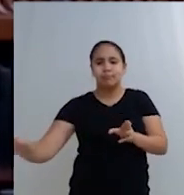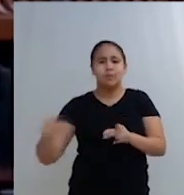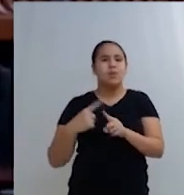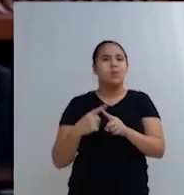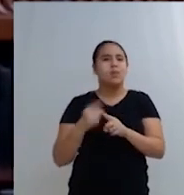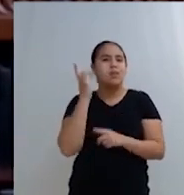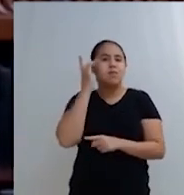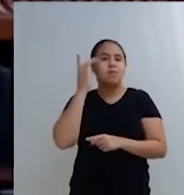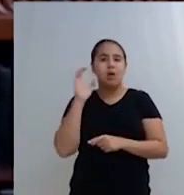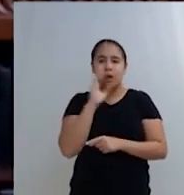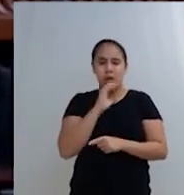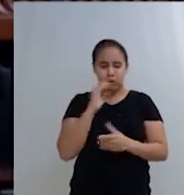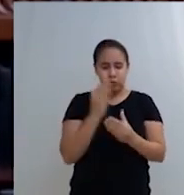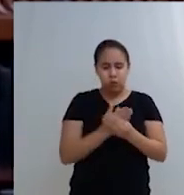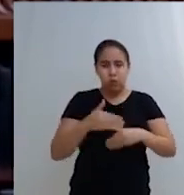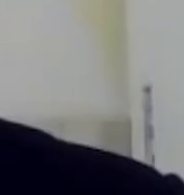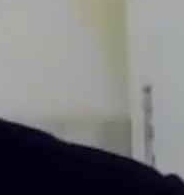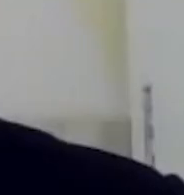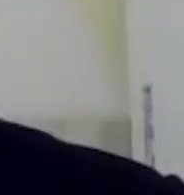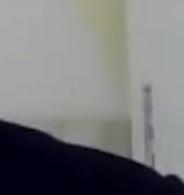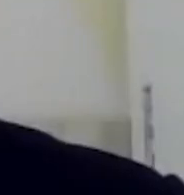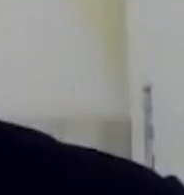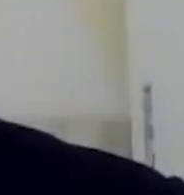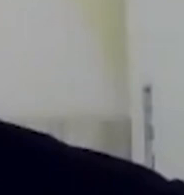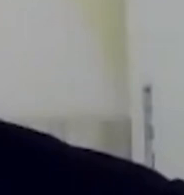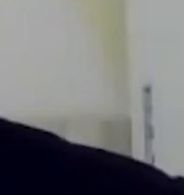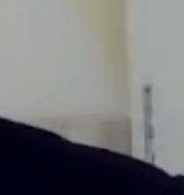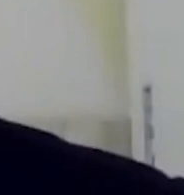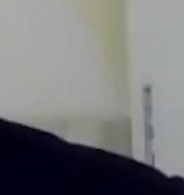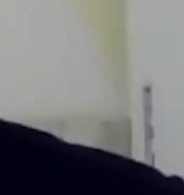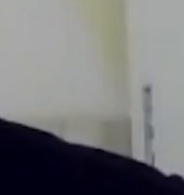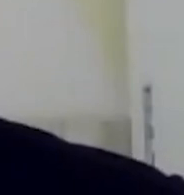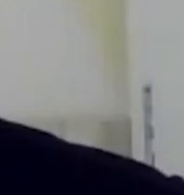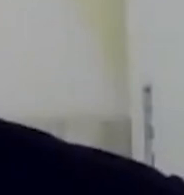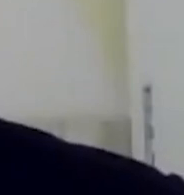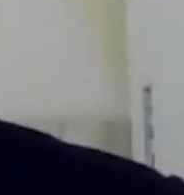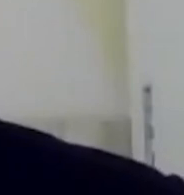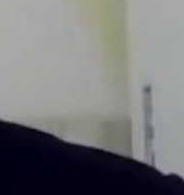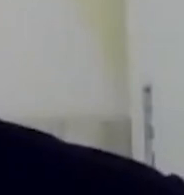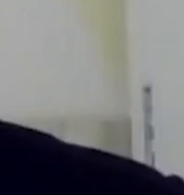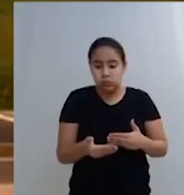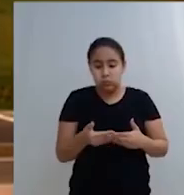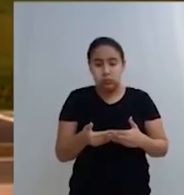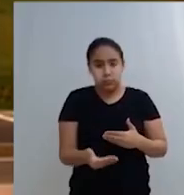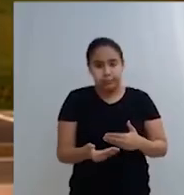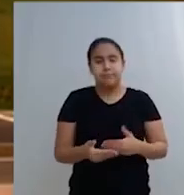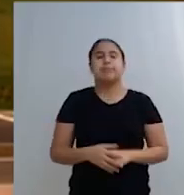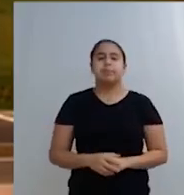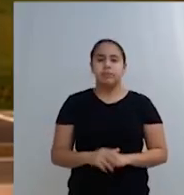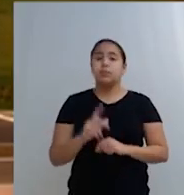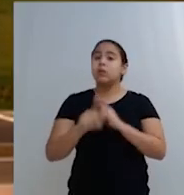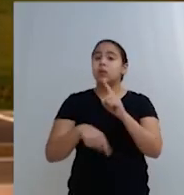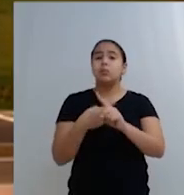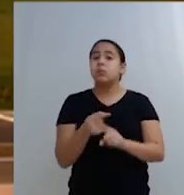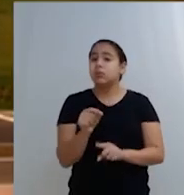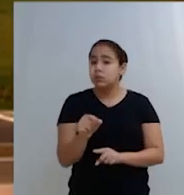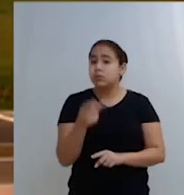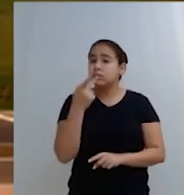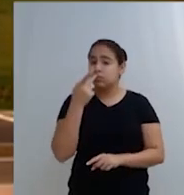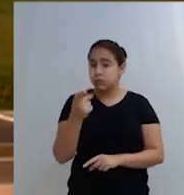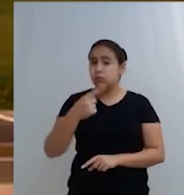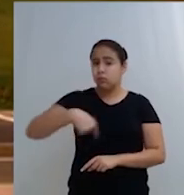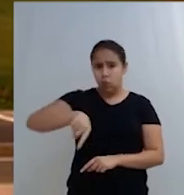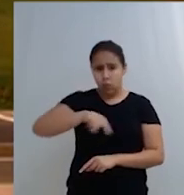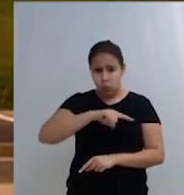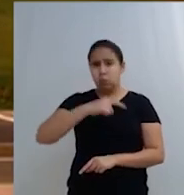jurídica na entrega da prestação adicional. Integrantes de tribunais de todo o Brasil enviaram perguntas para os ministros da Comissão Gestora de